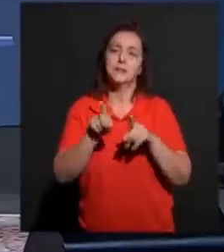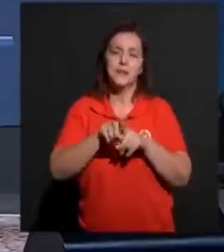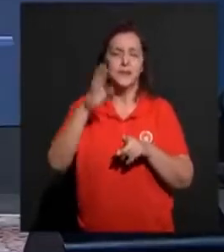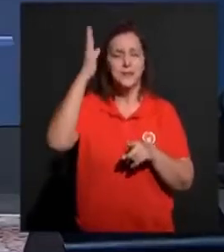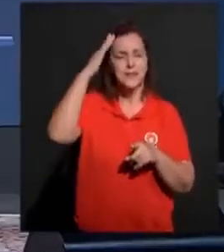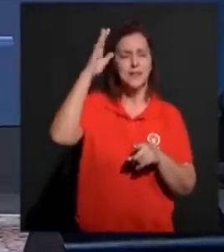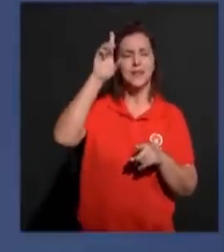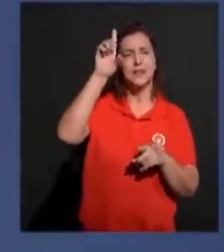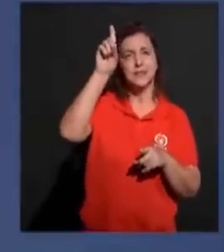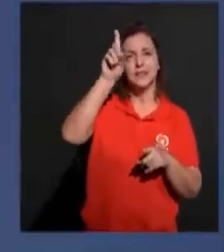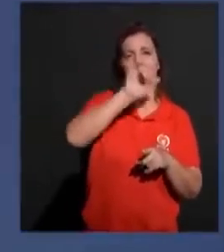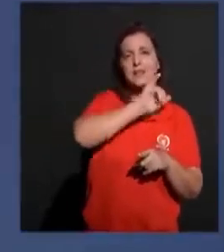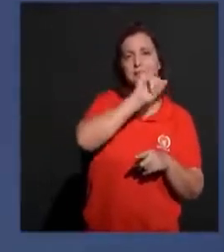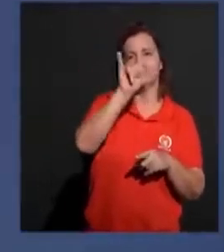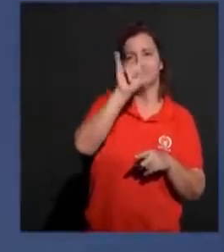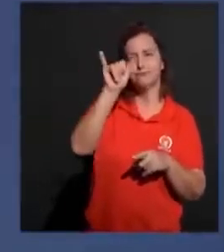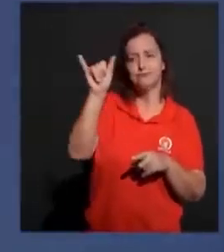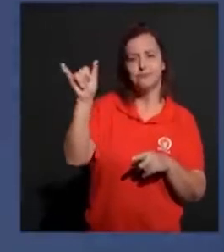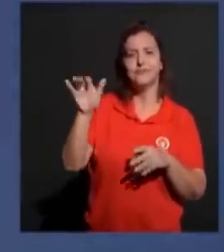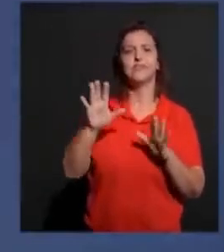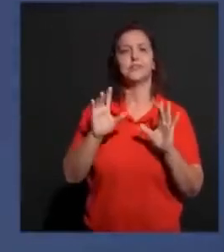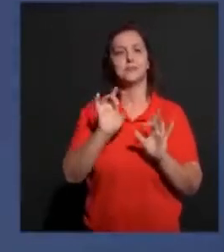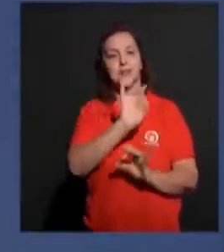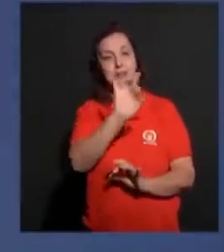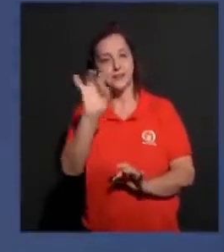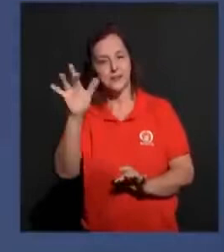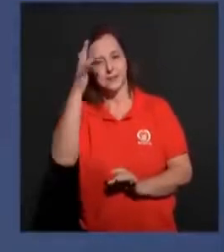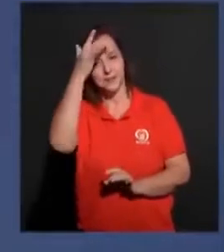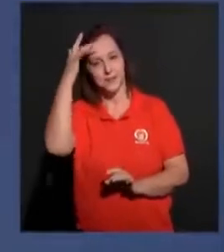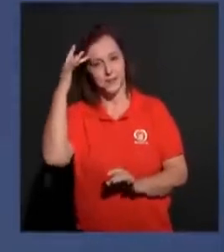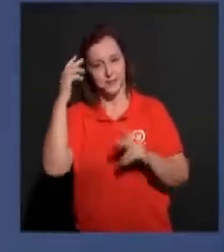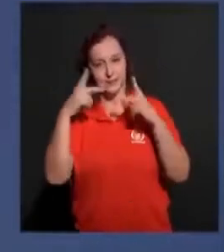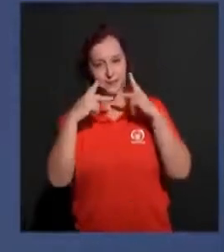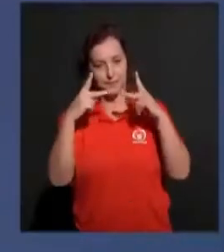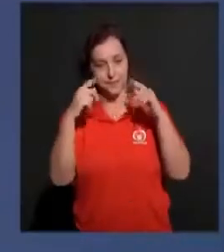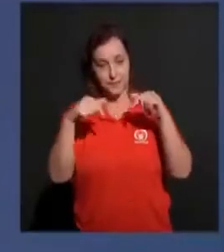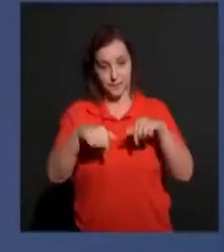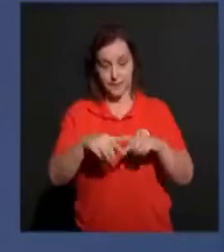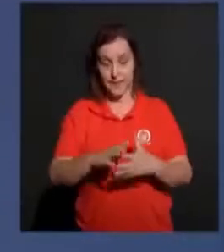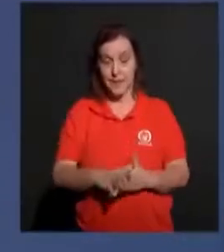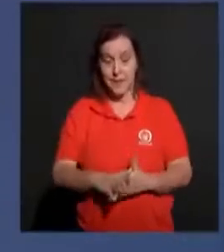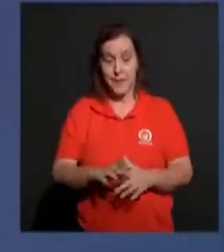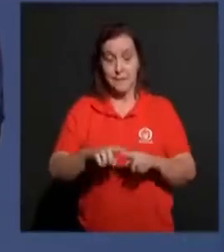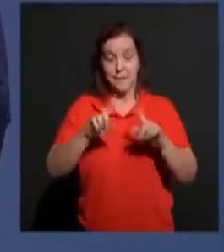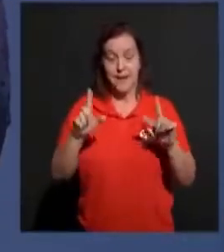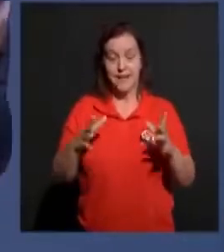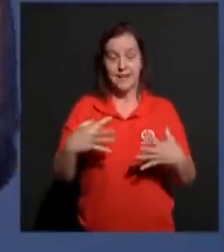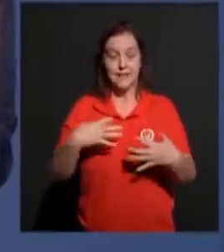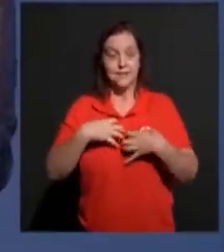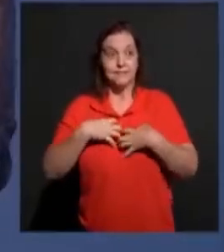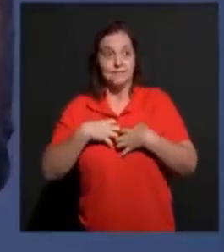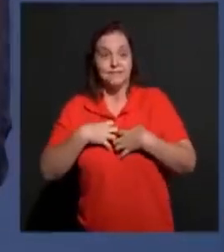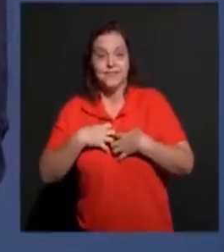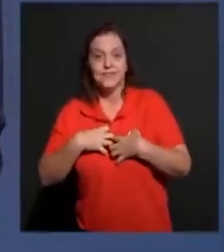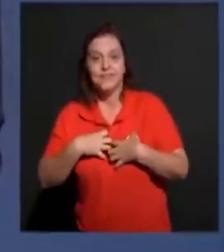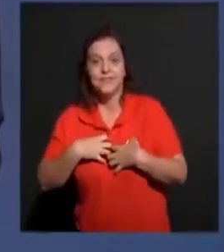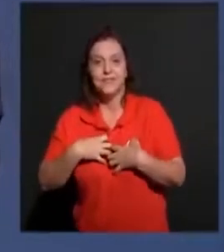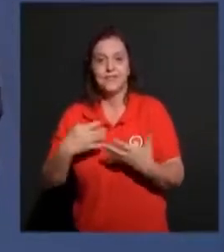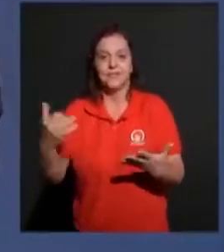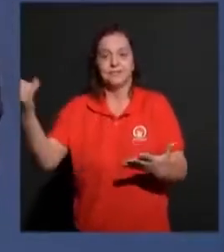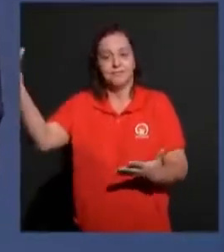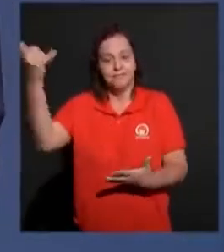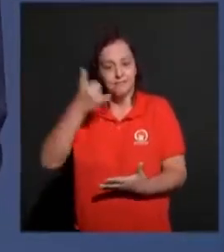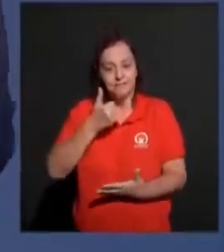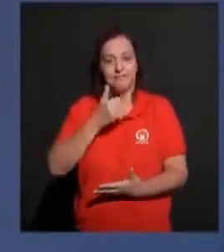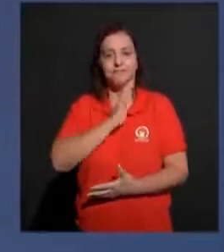palavra específica. Mas esse texto veio ao meu coração e eu acredito que seja tão propício para este tempo.